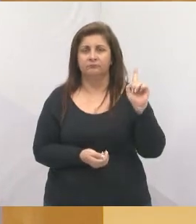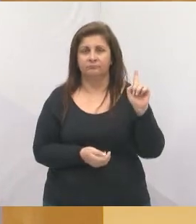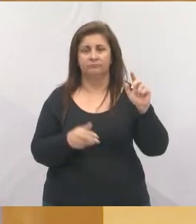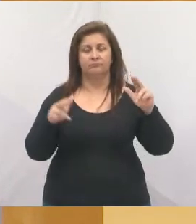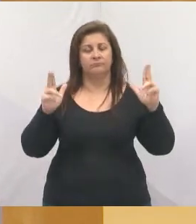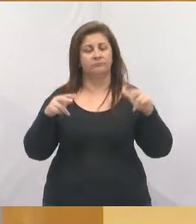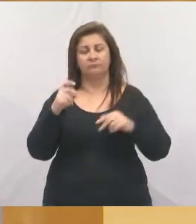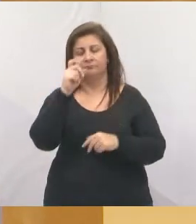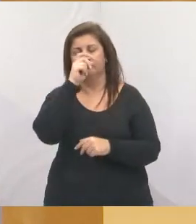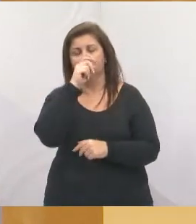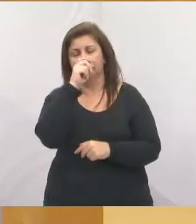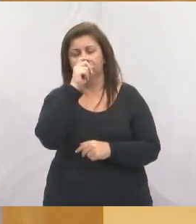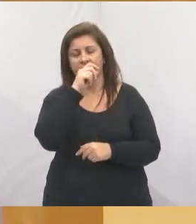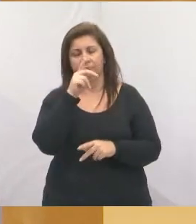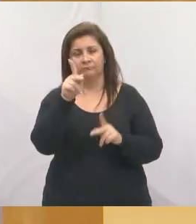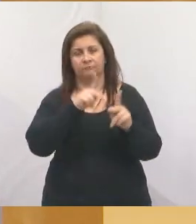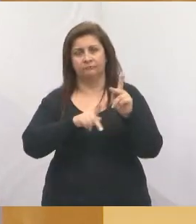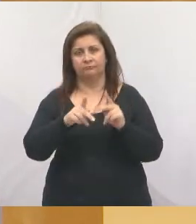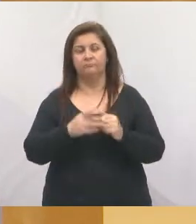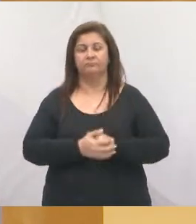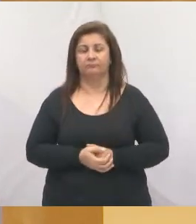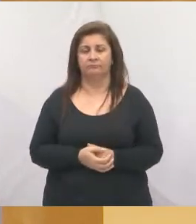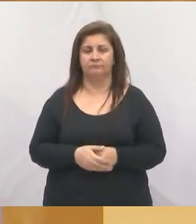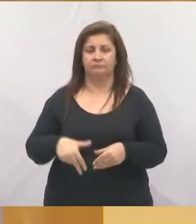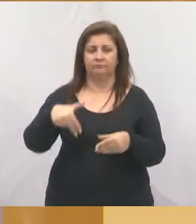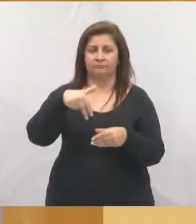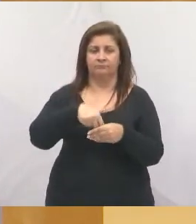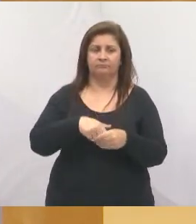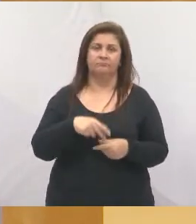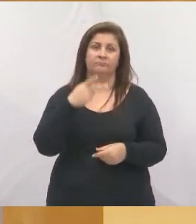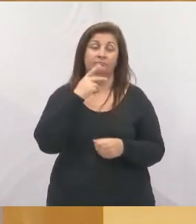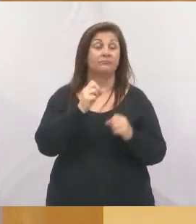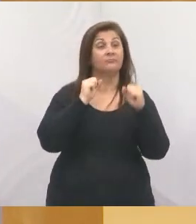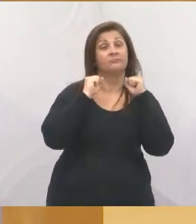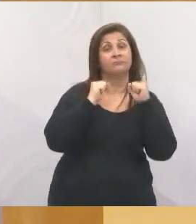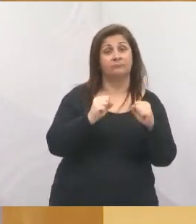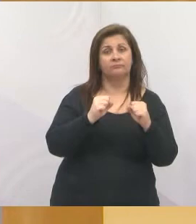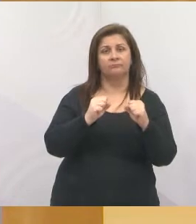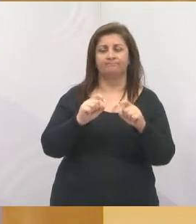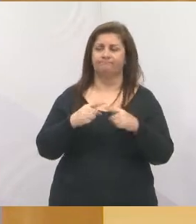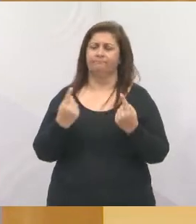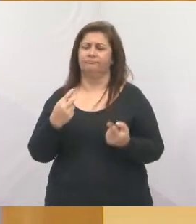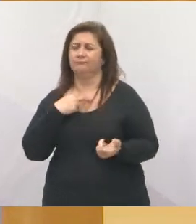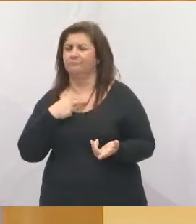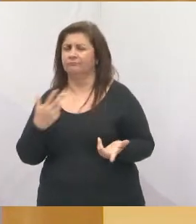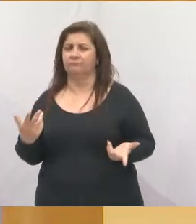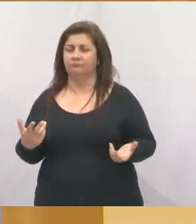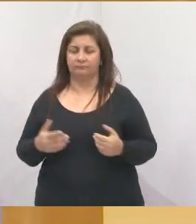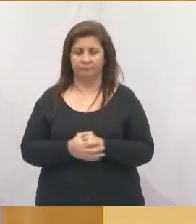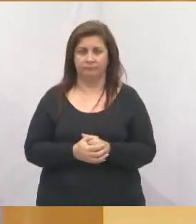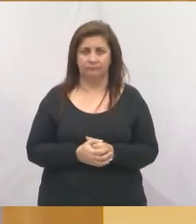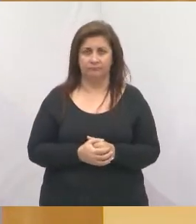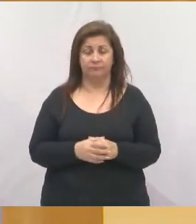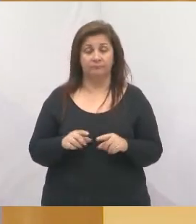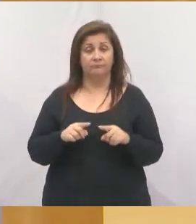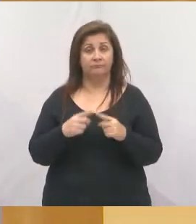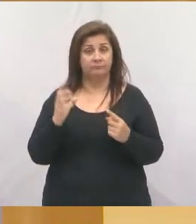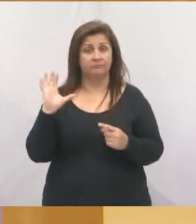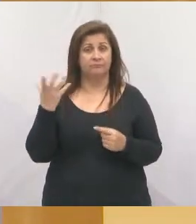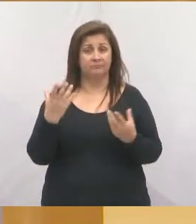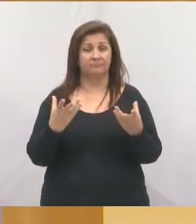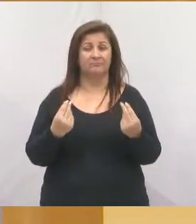vai mentir para o povo, para a população aqui nessa tribuna, dizer que dá para fazer sem fazer. E o que a gente vê muito é isso, né,